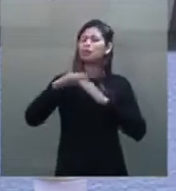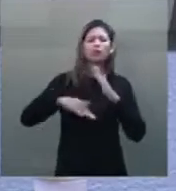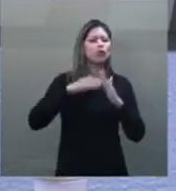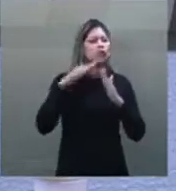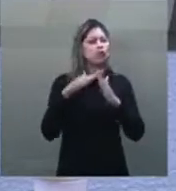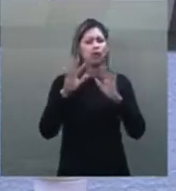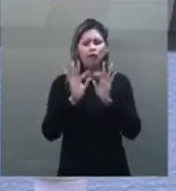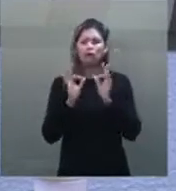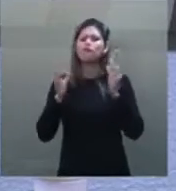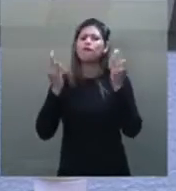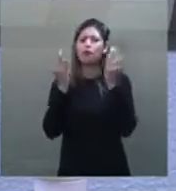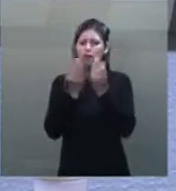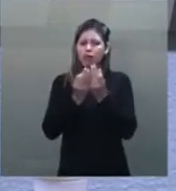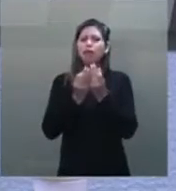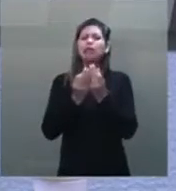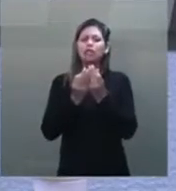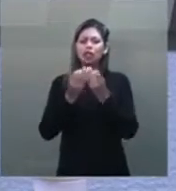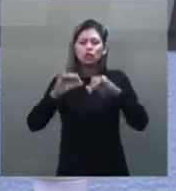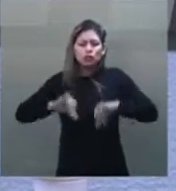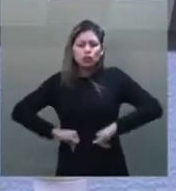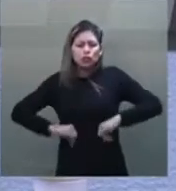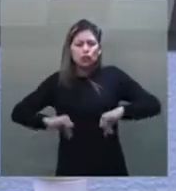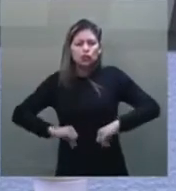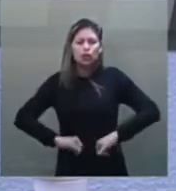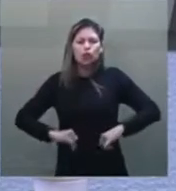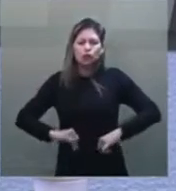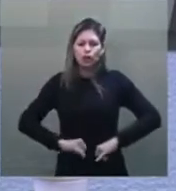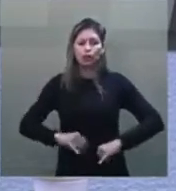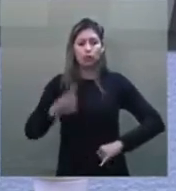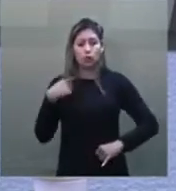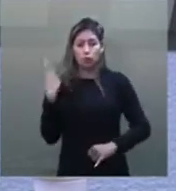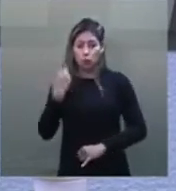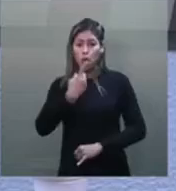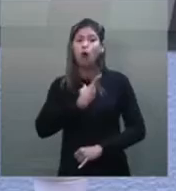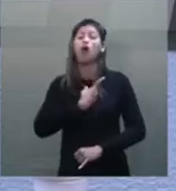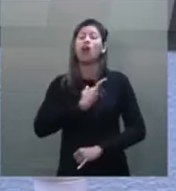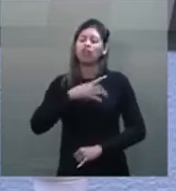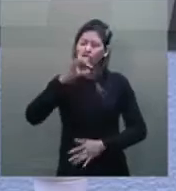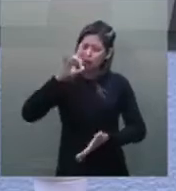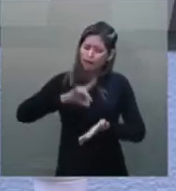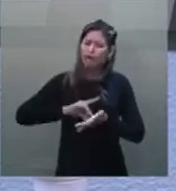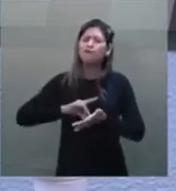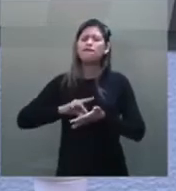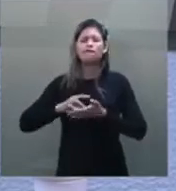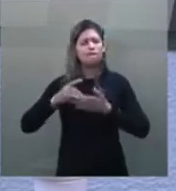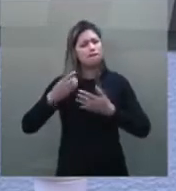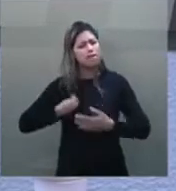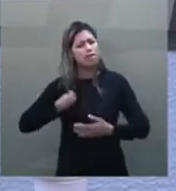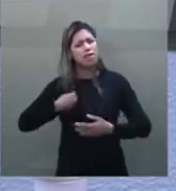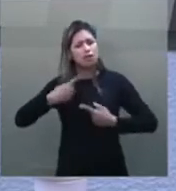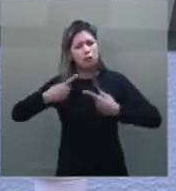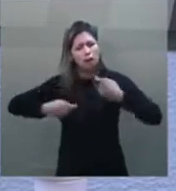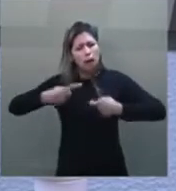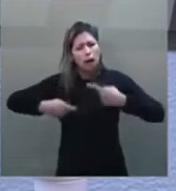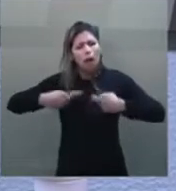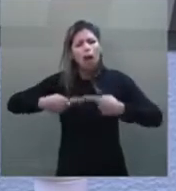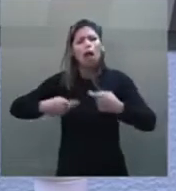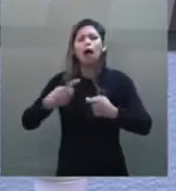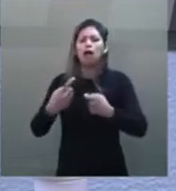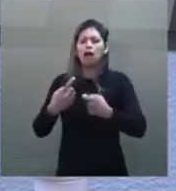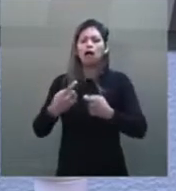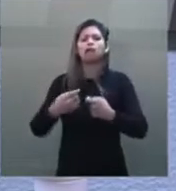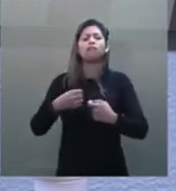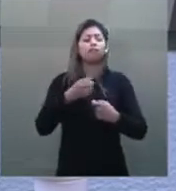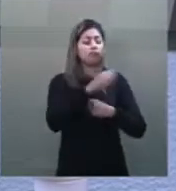famílias colocadas em risco. A gente realmente está vivendo uma guerra, uma guerra dentro dos